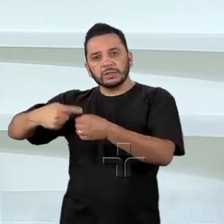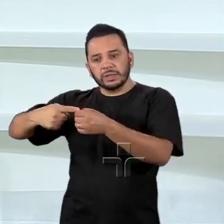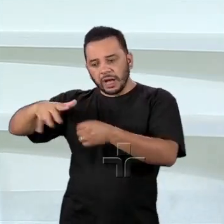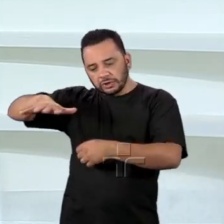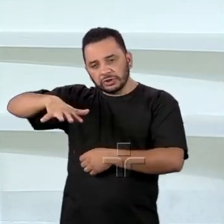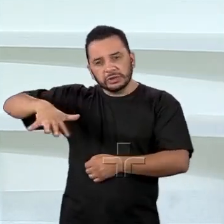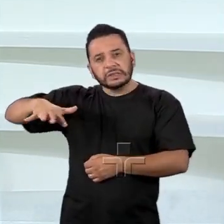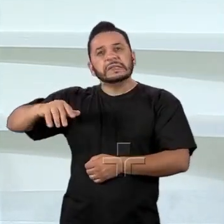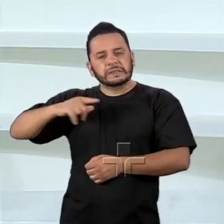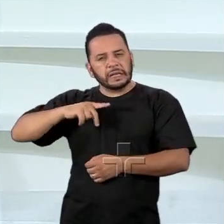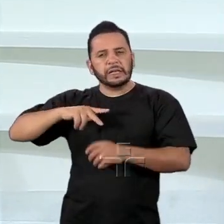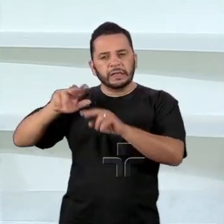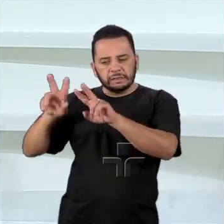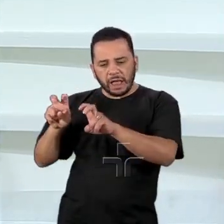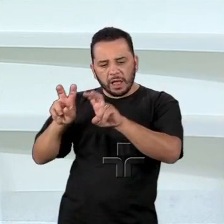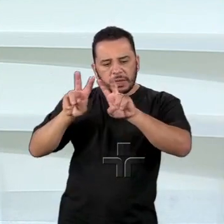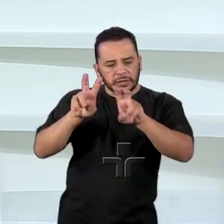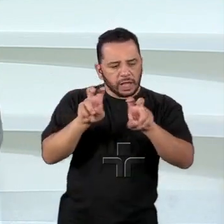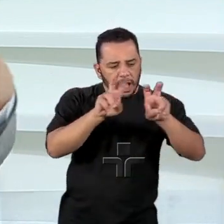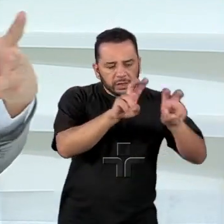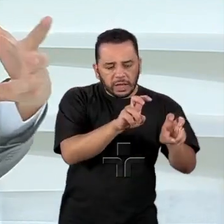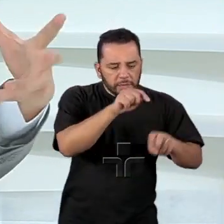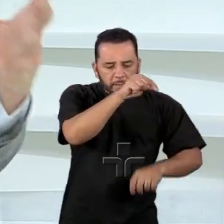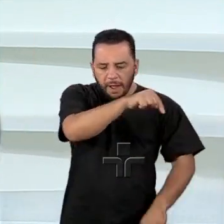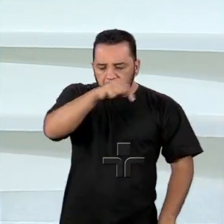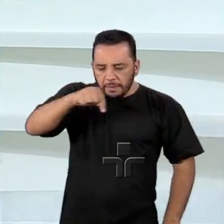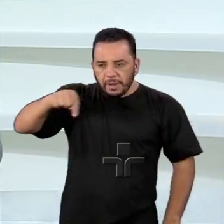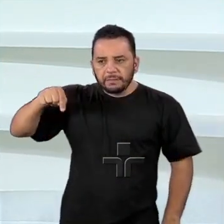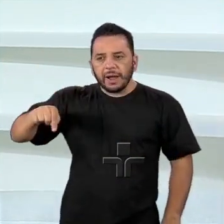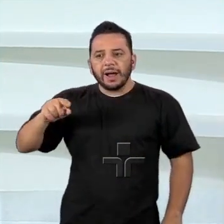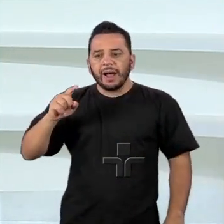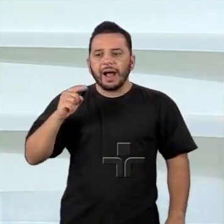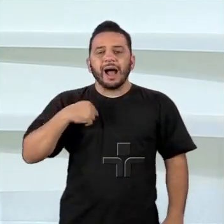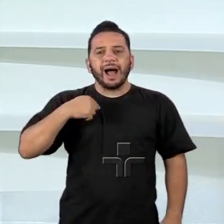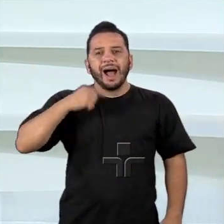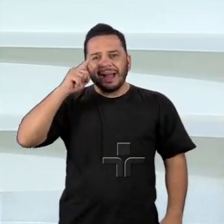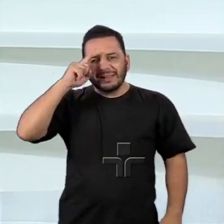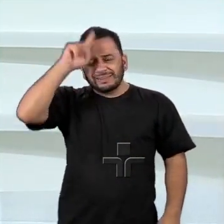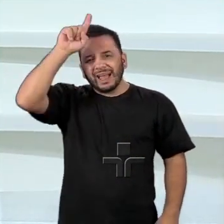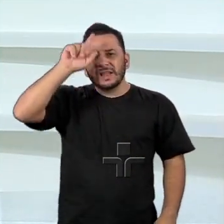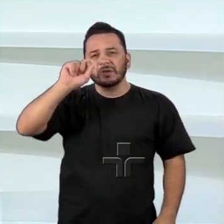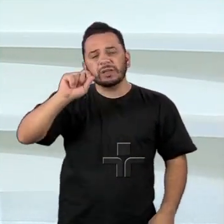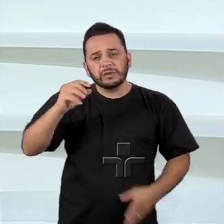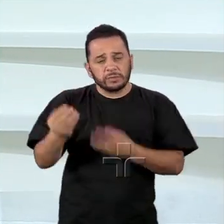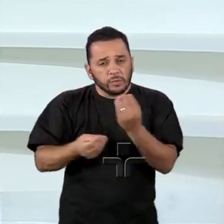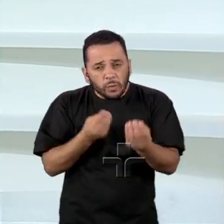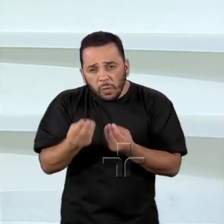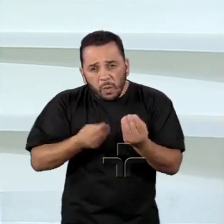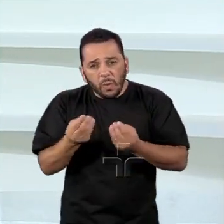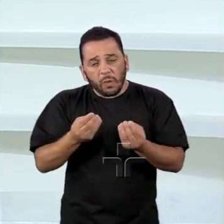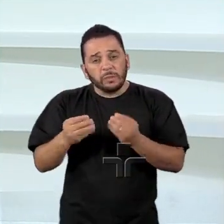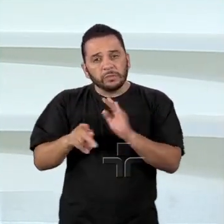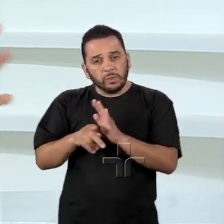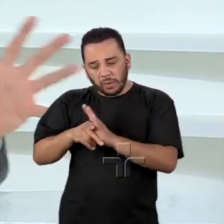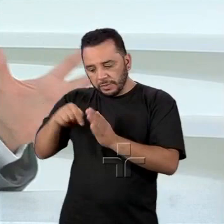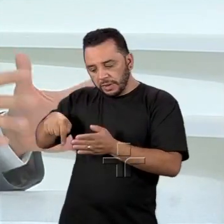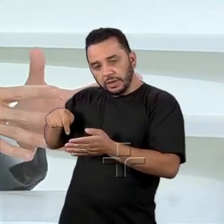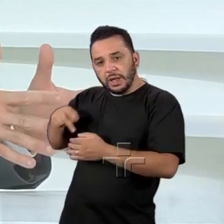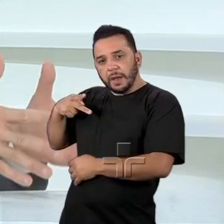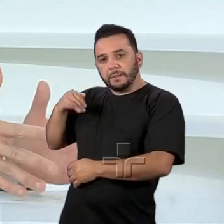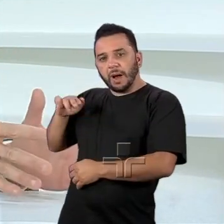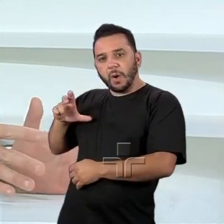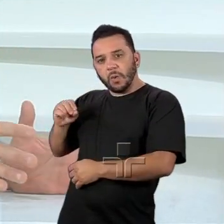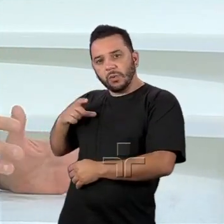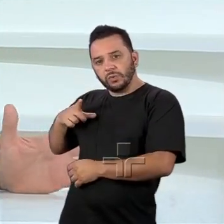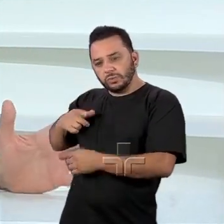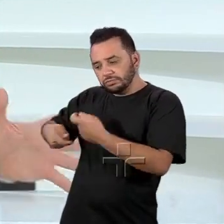se sobrepõem à ideia do, vamos dizer, do manejo econômico à lá Paulo Guedes. Paulo Guedes vai cuidar